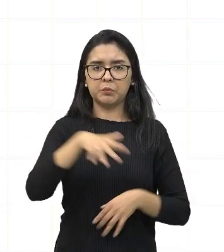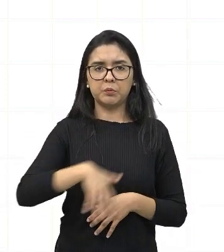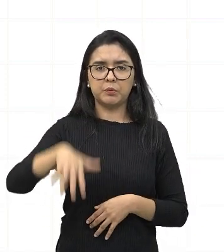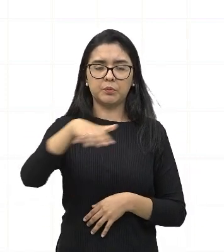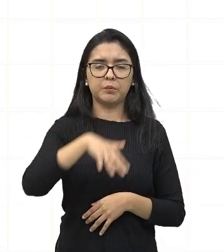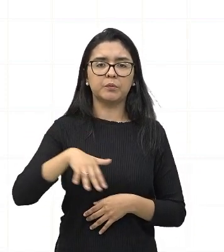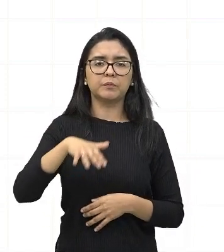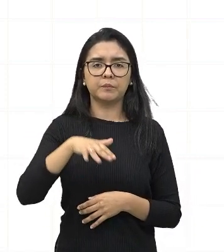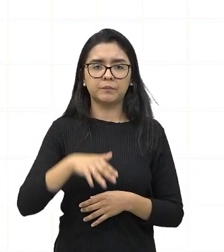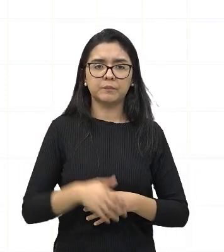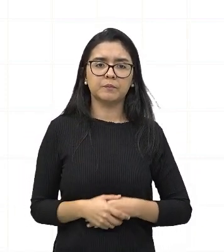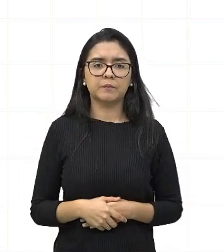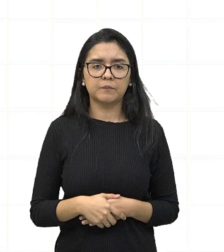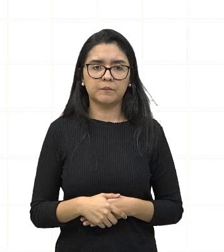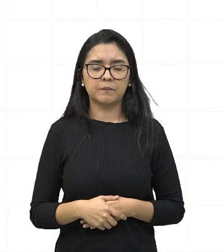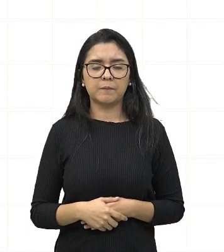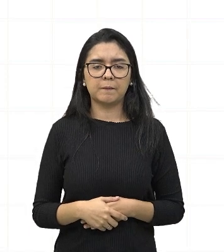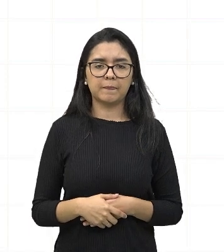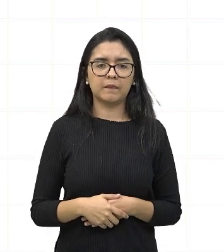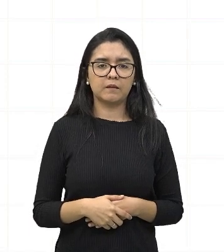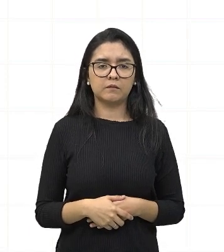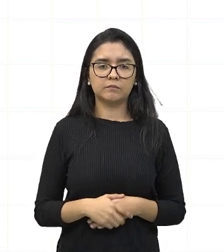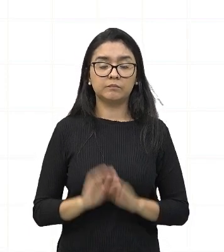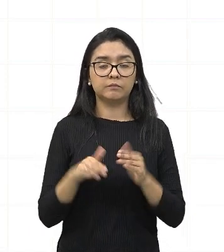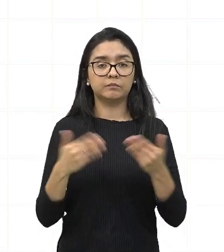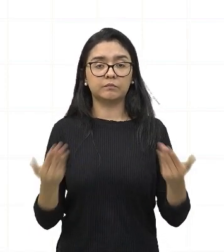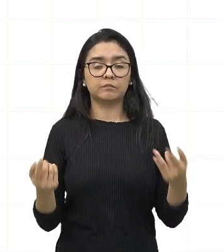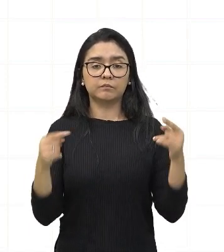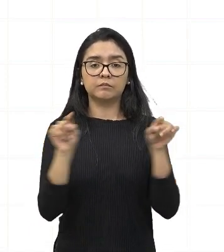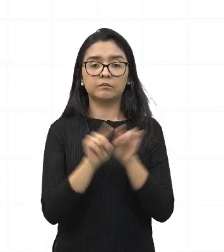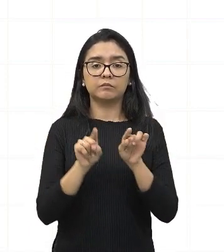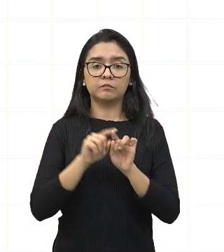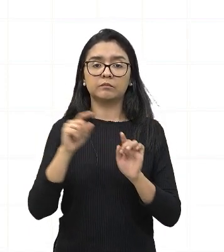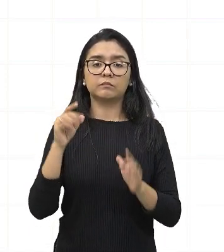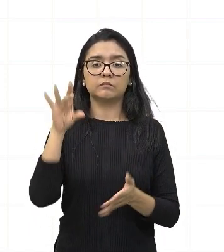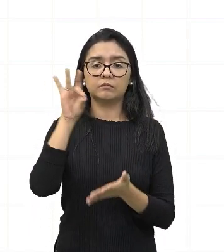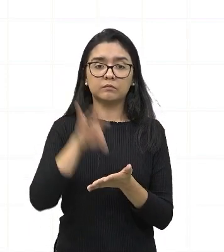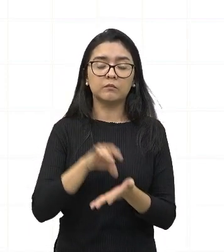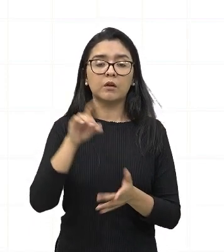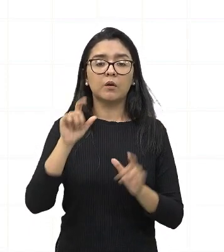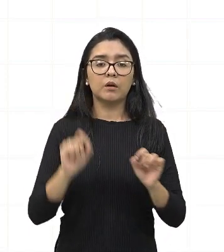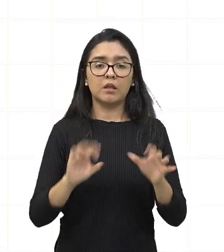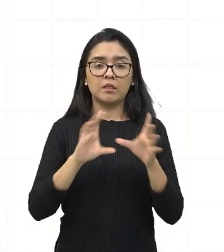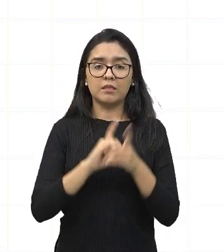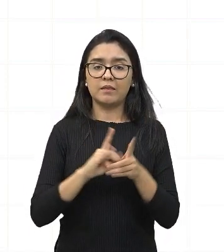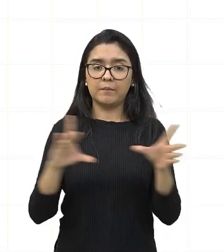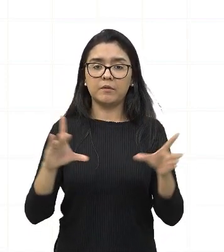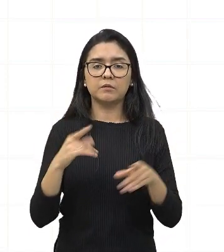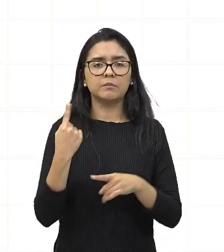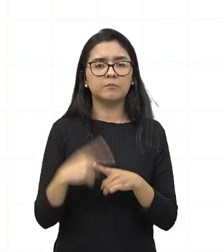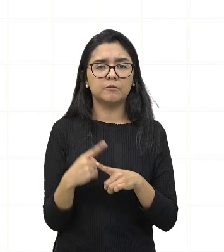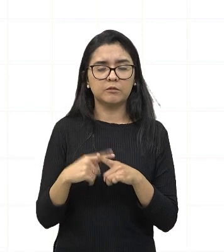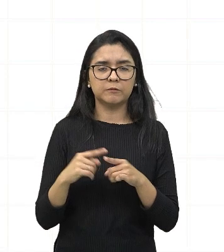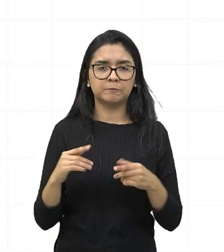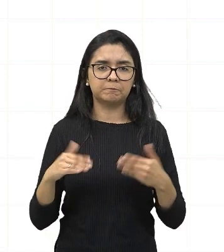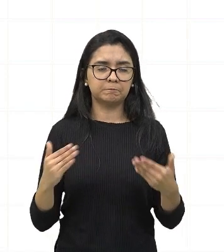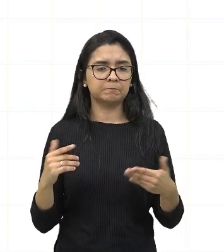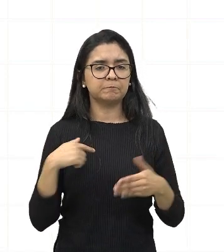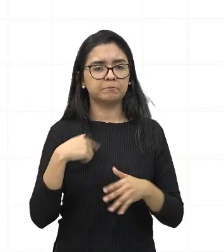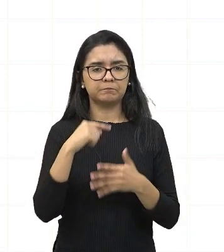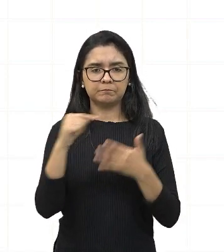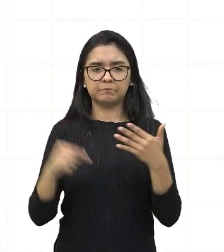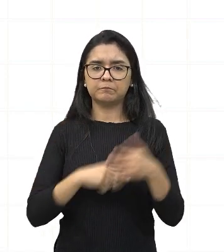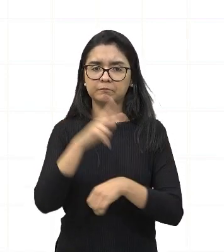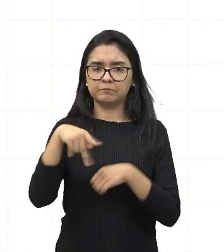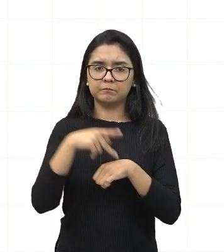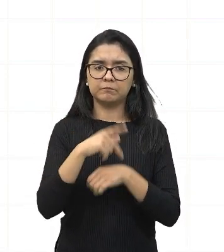questão do hinduísmo e do islamismo também, e a consolidação da democracia. Por quê? Porque muitos desses países viviam-se